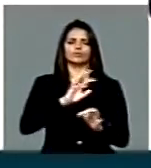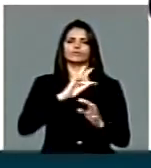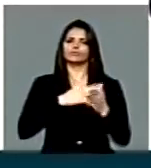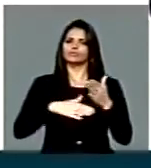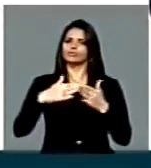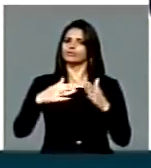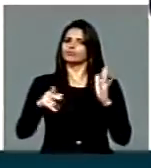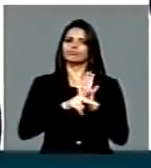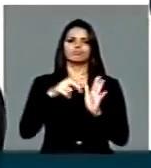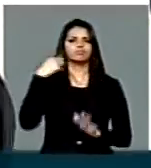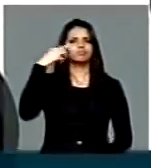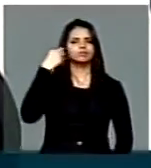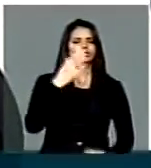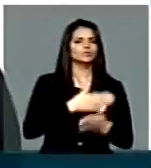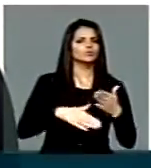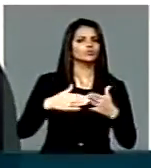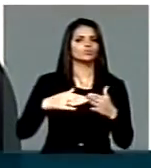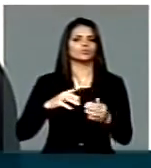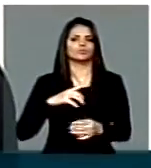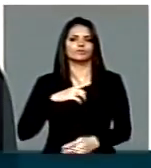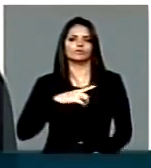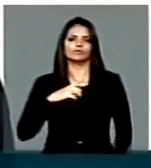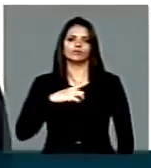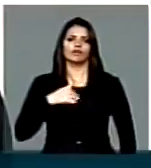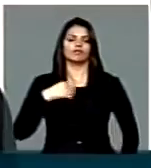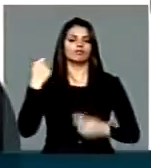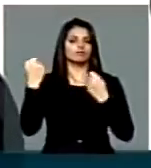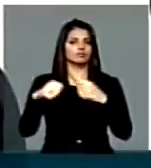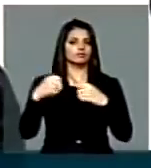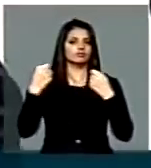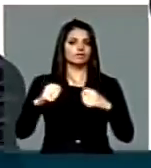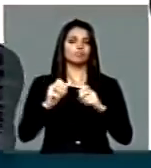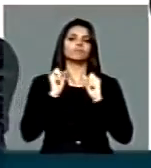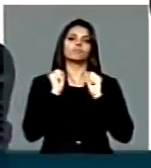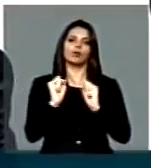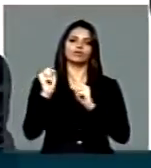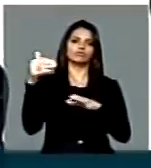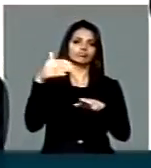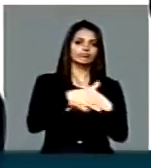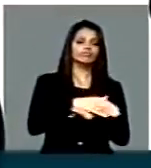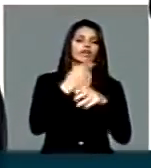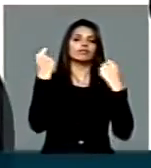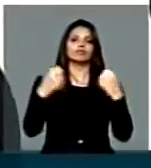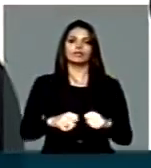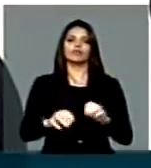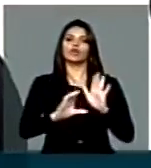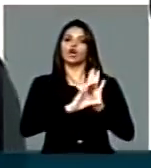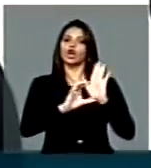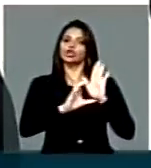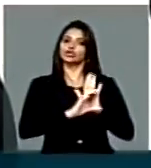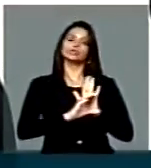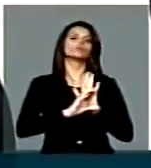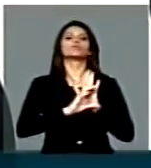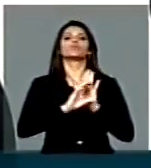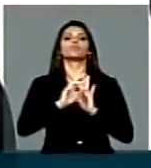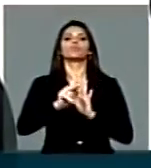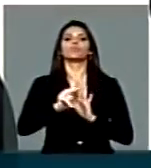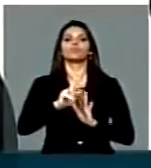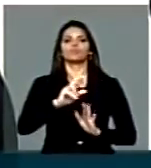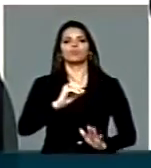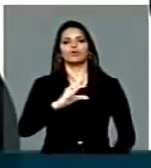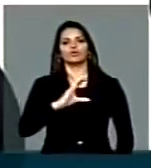operadores do direito, todos aqueles que têm suas demandas e que poderão vir a ter, precisam de um Código de Processo Civil